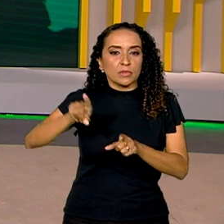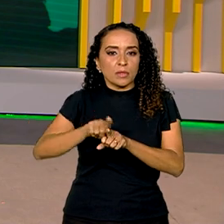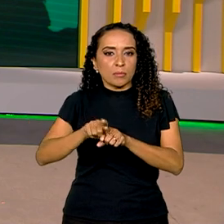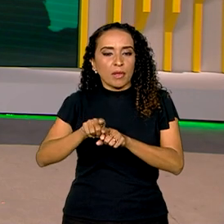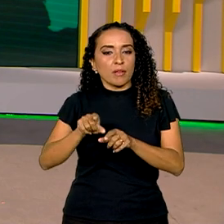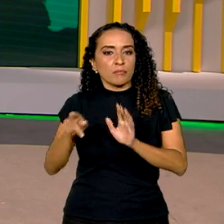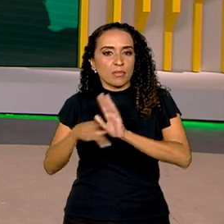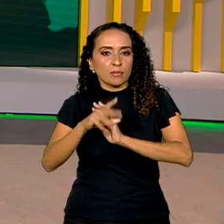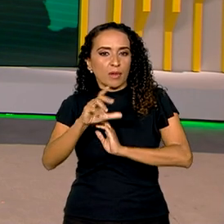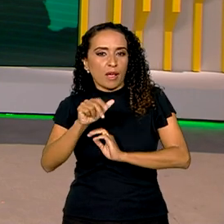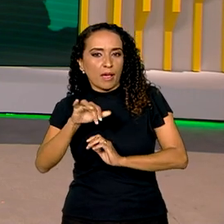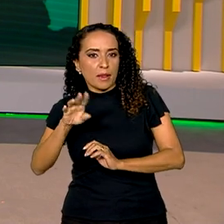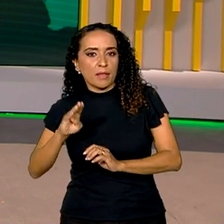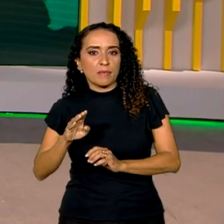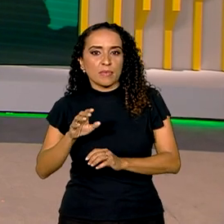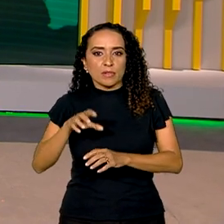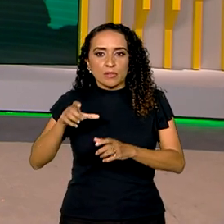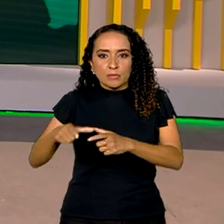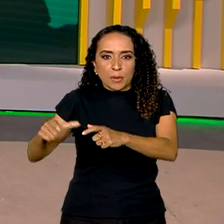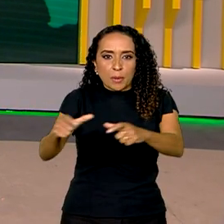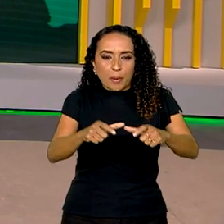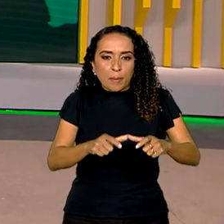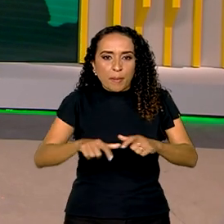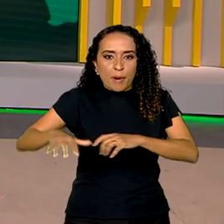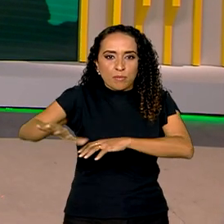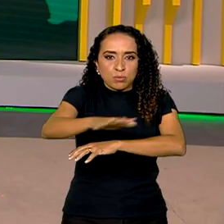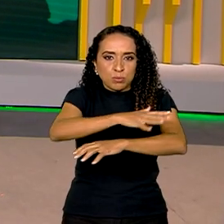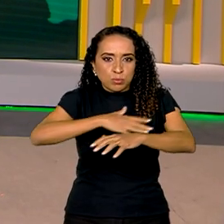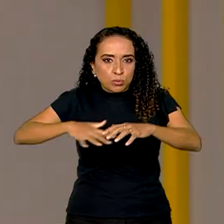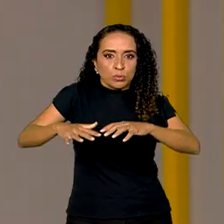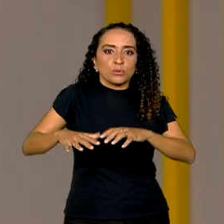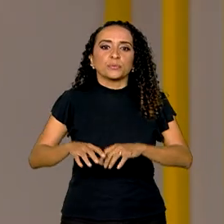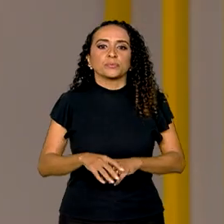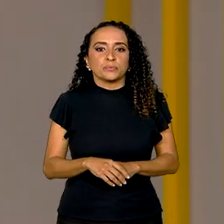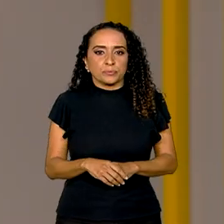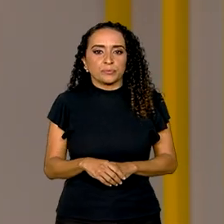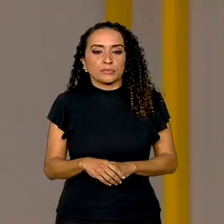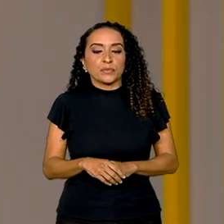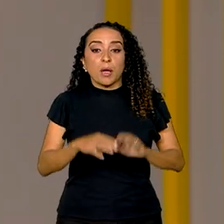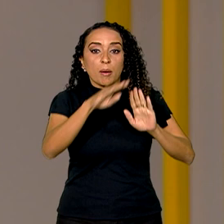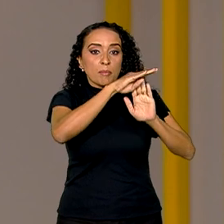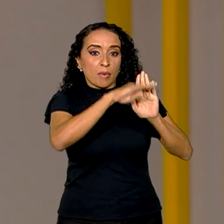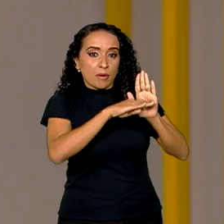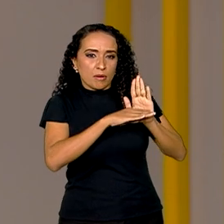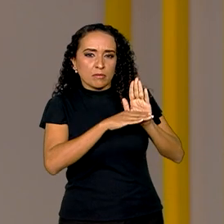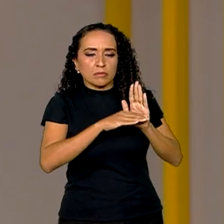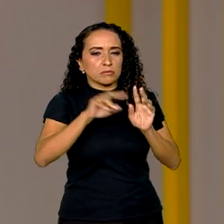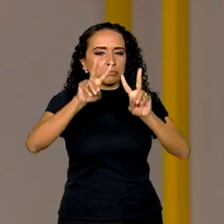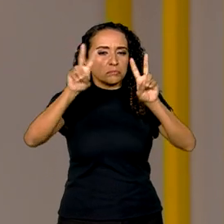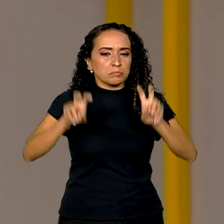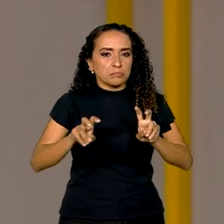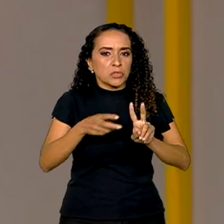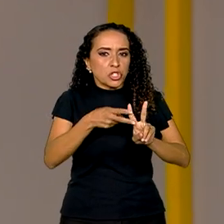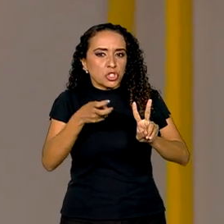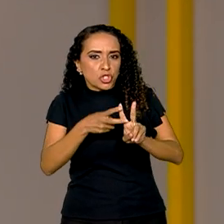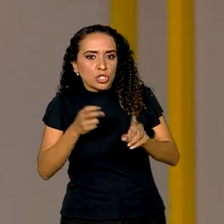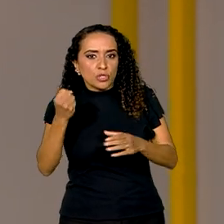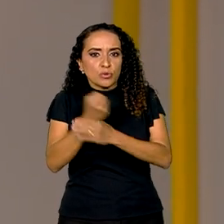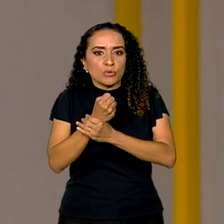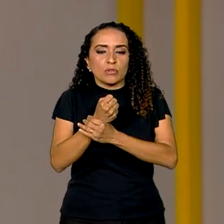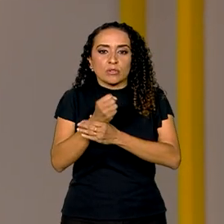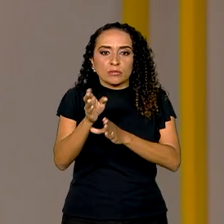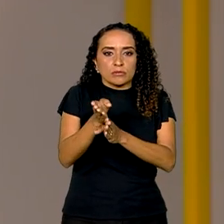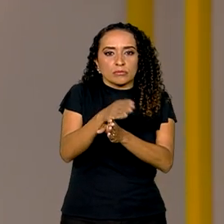Caribenhos, no arquipélago de San Vicente e Granadinas. Na pauta, questões indígenas, segurança nas